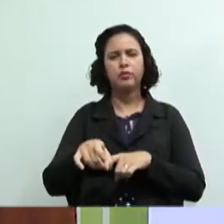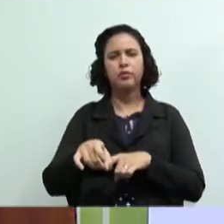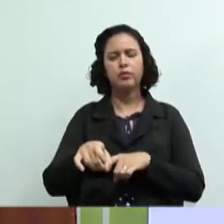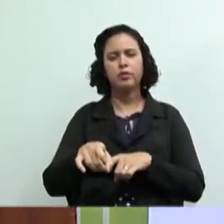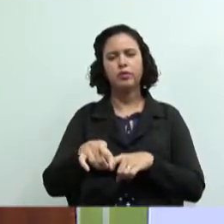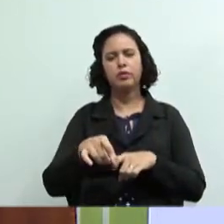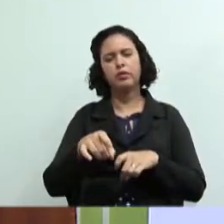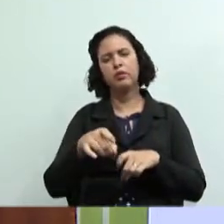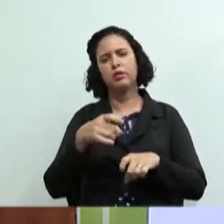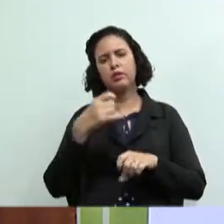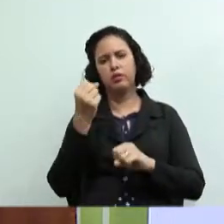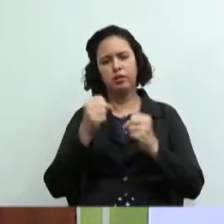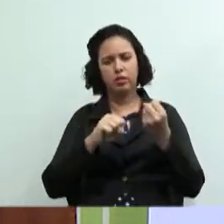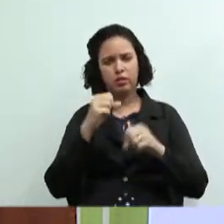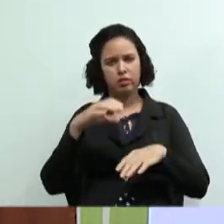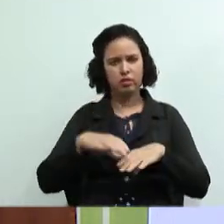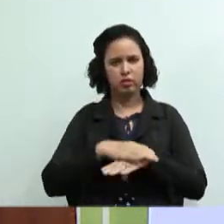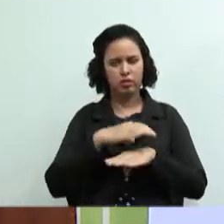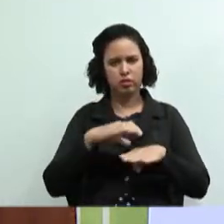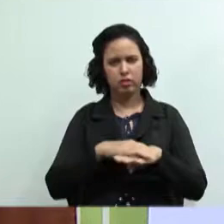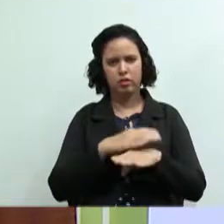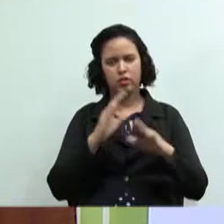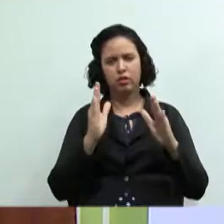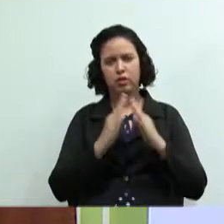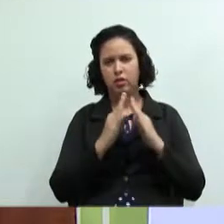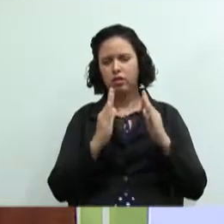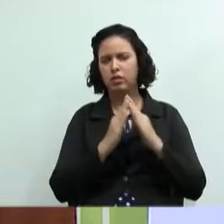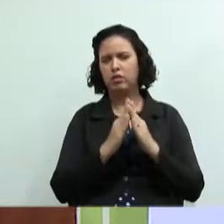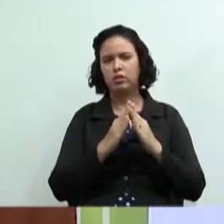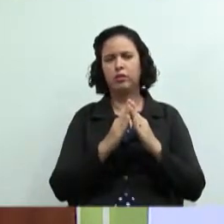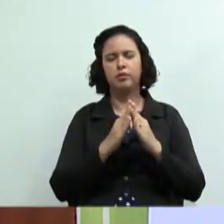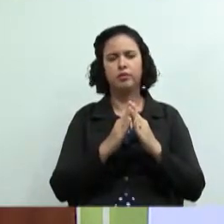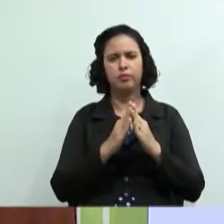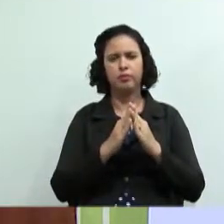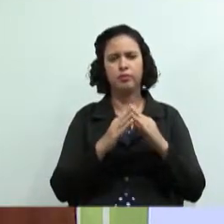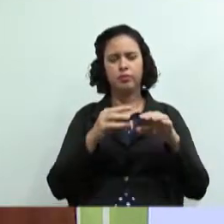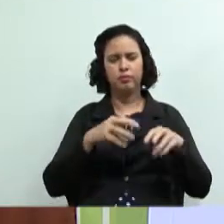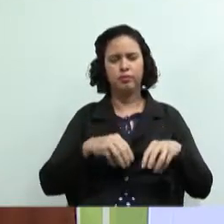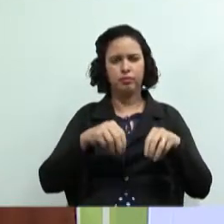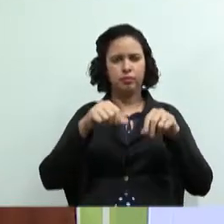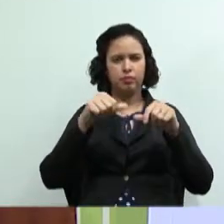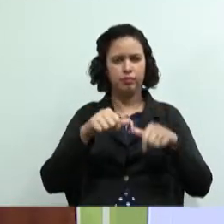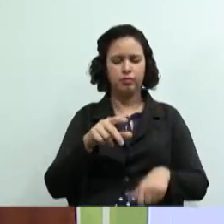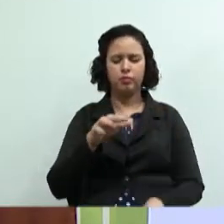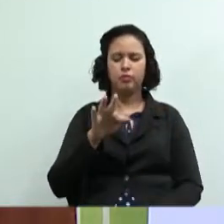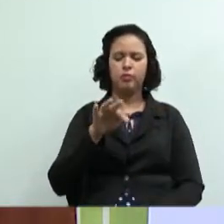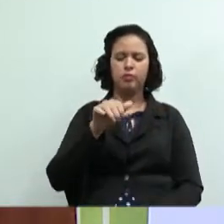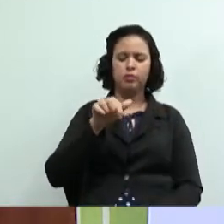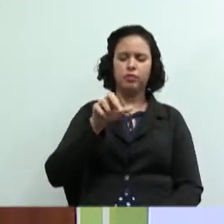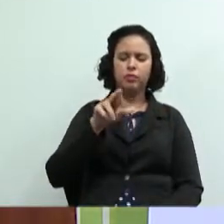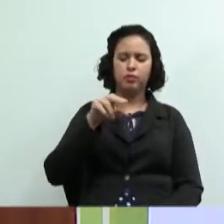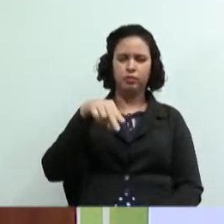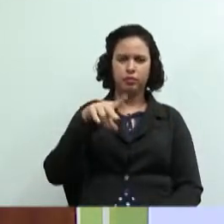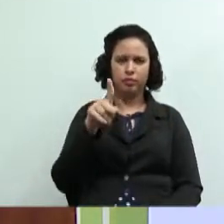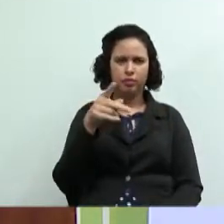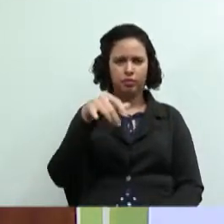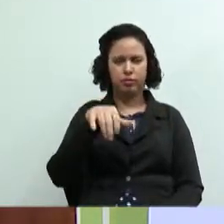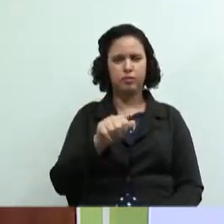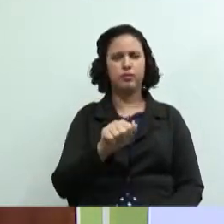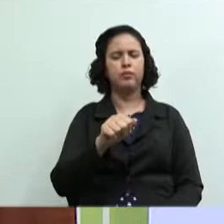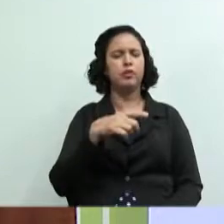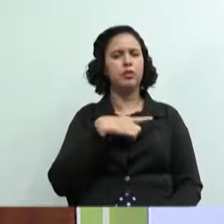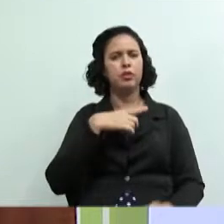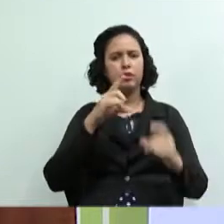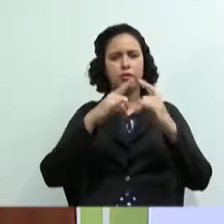uma fábrica de sapato pequenininho seja uma casa de farinha tá que é uma pequena agroindústria que aí você tem uma estrutura